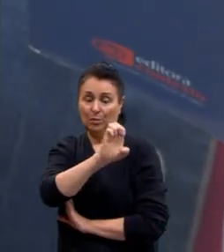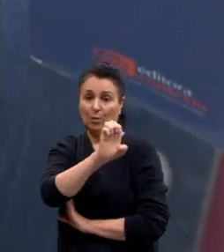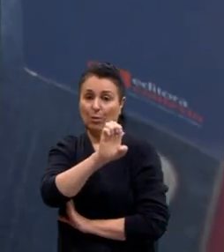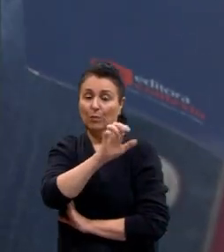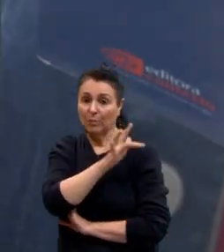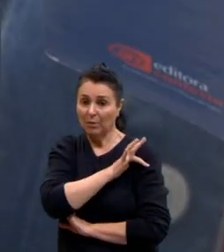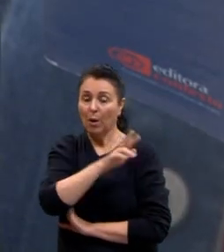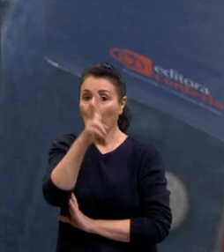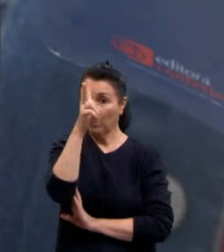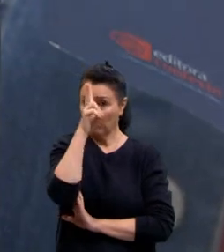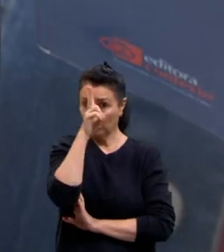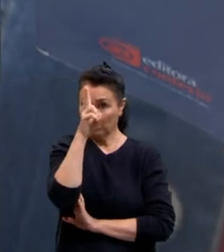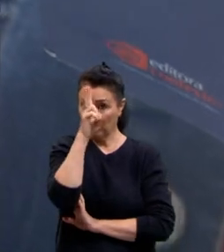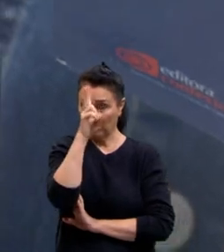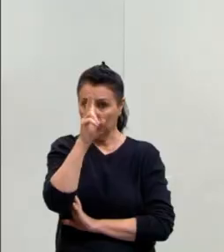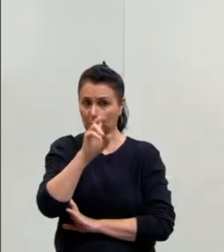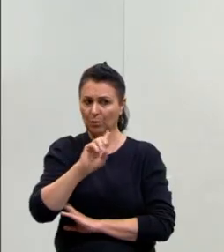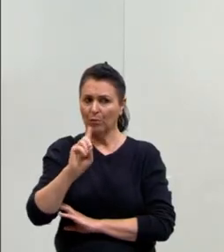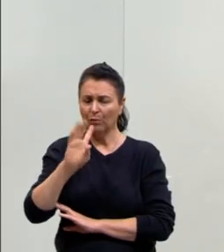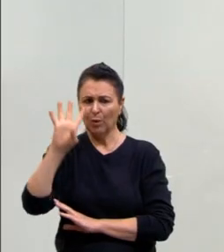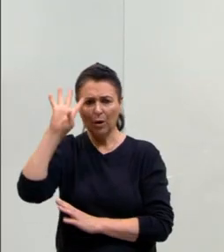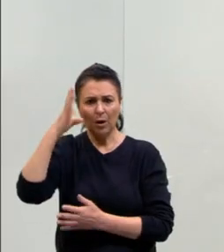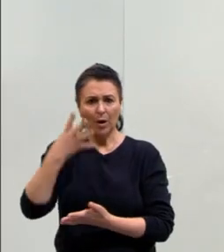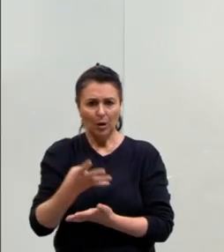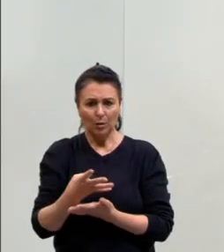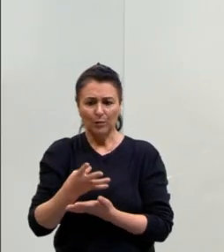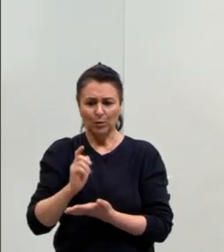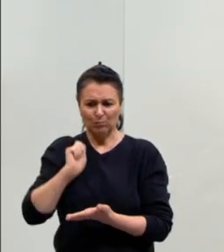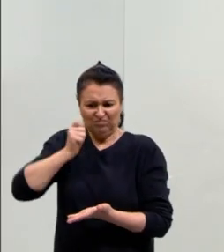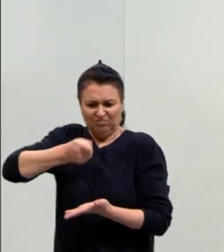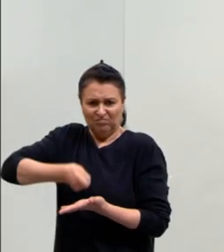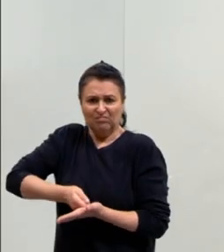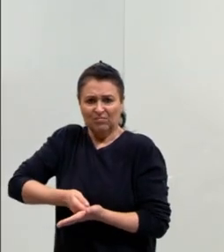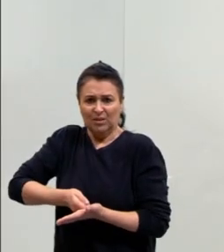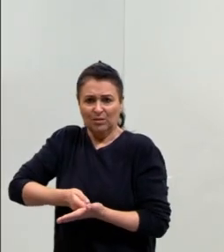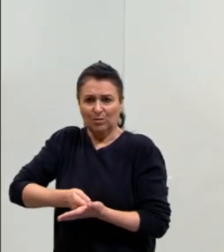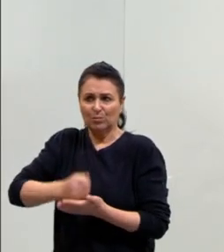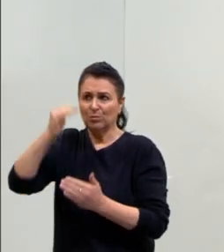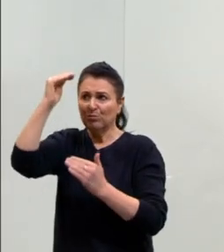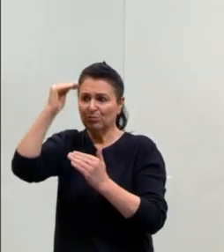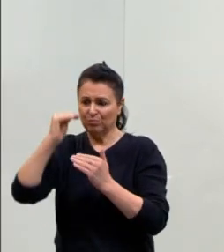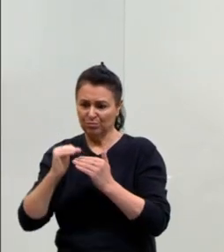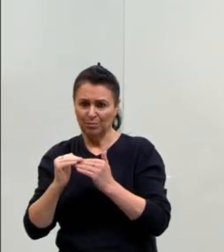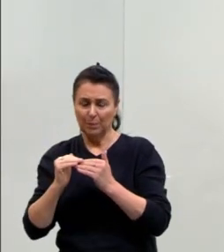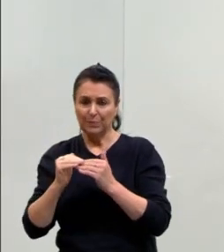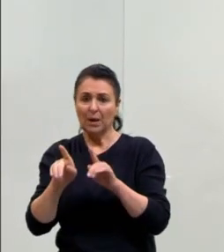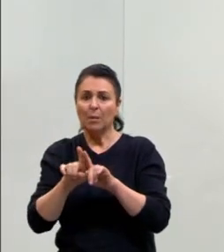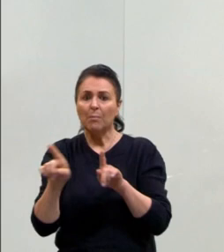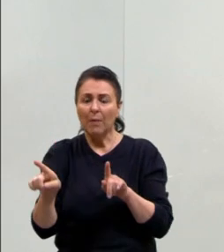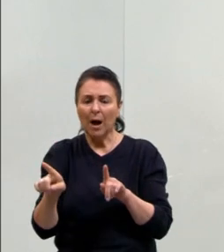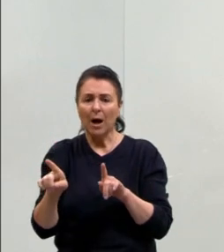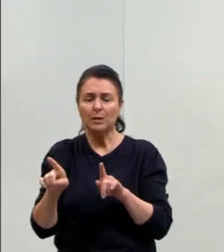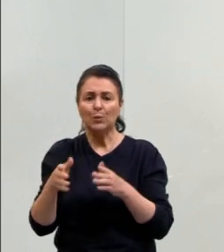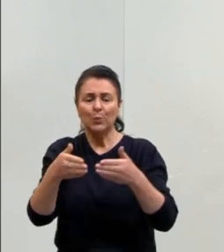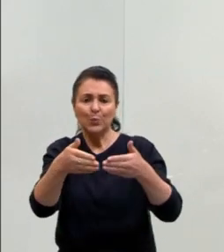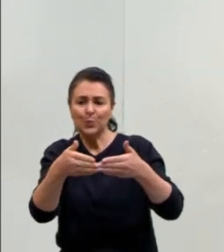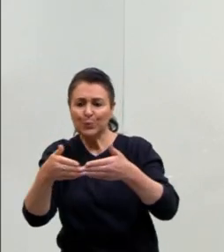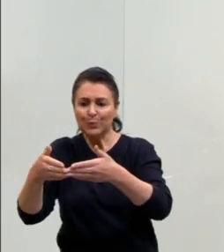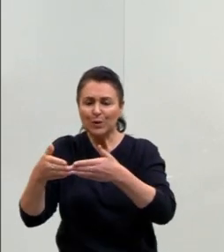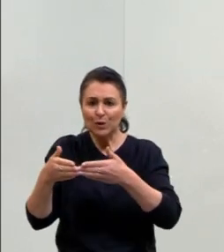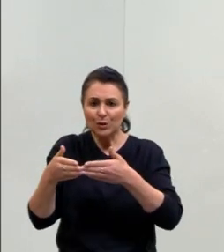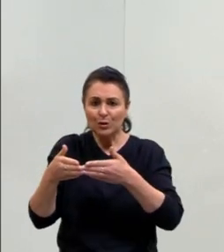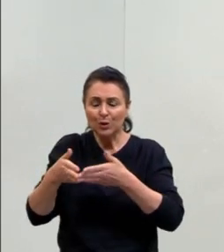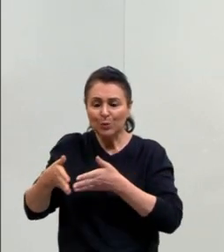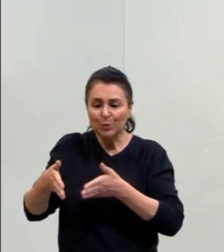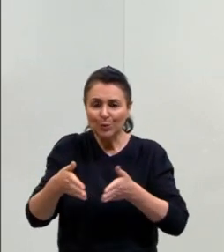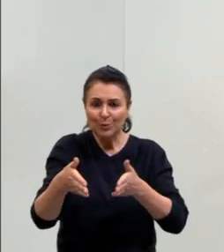Não foi uma decisão unilateral imposta de cima para baixo, mas o atendimento de uma reivindicação encaminhada